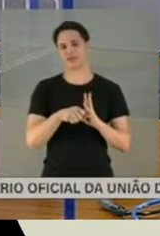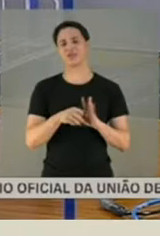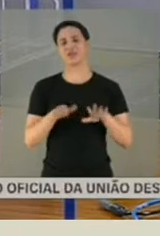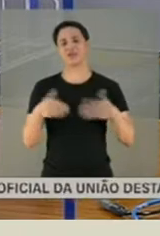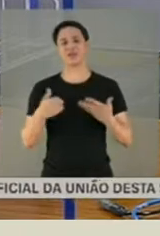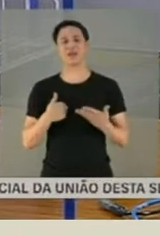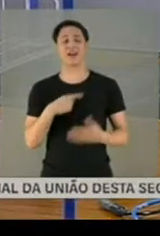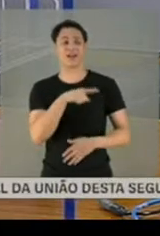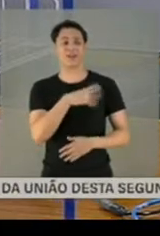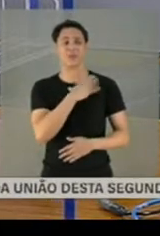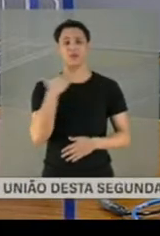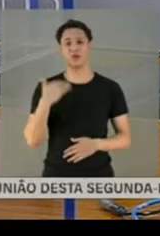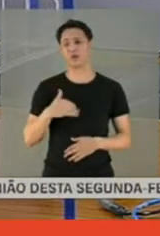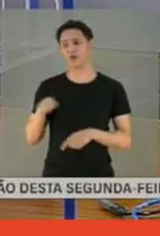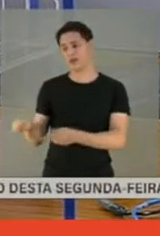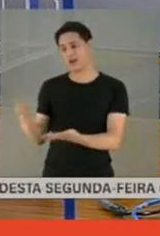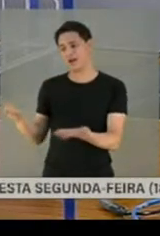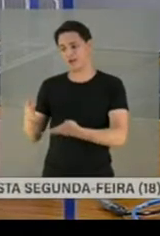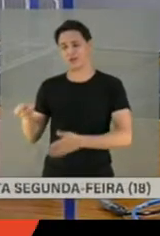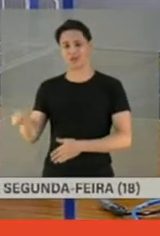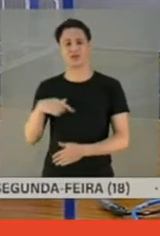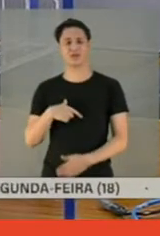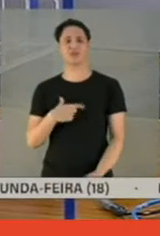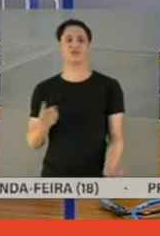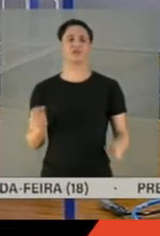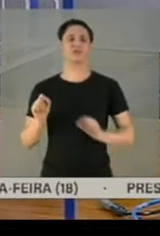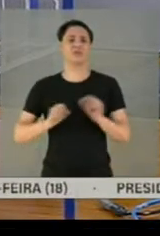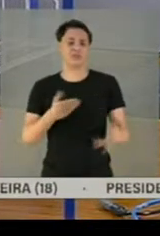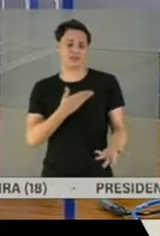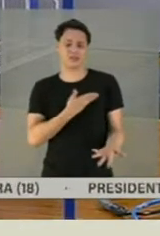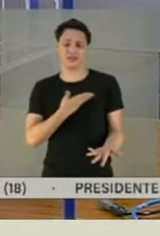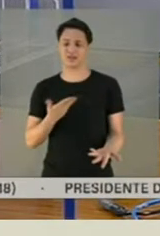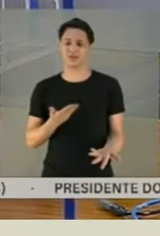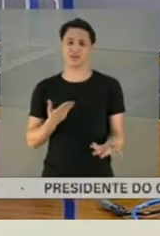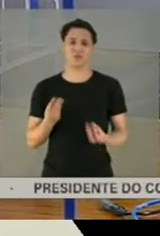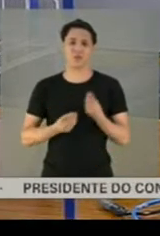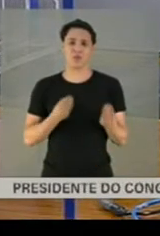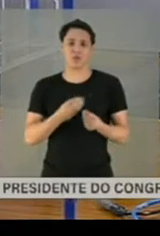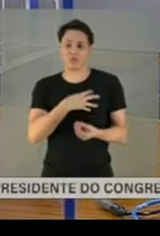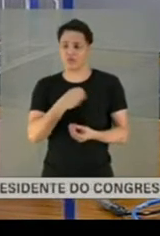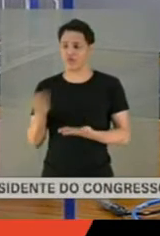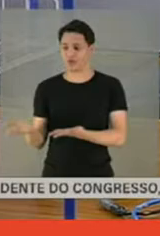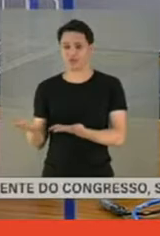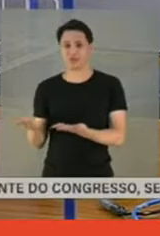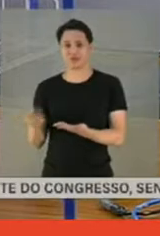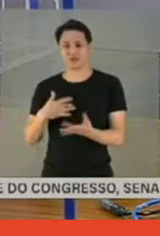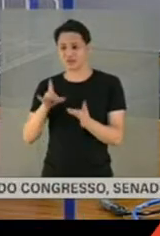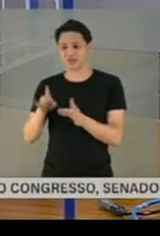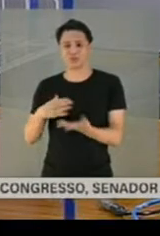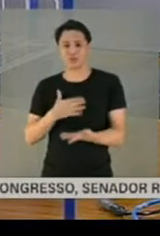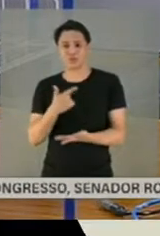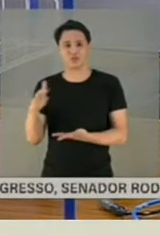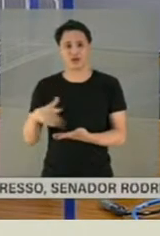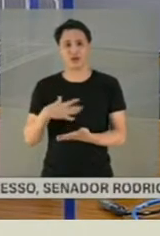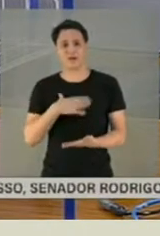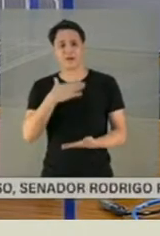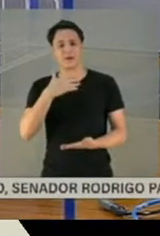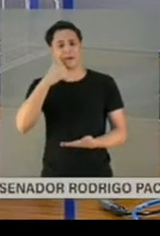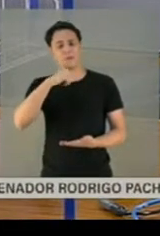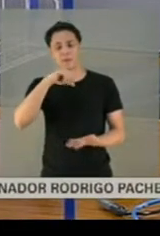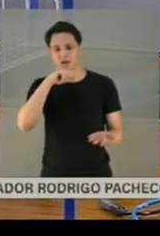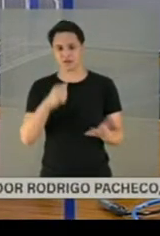órfãos. Assim como tantas outras crianças em Manaus ficaram órfãos, desamparadas. Graças a Deus eu